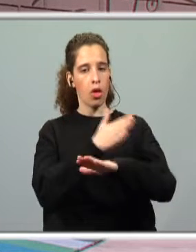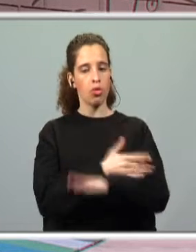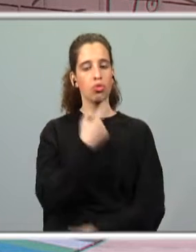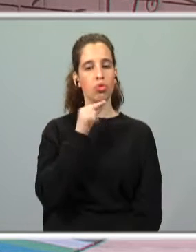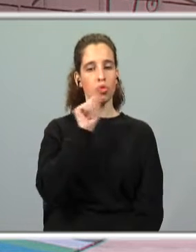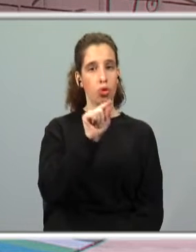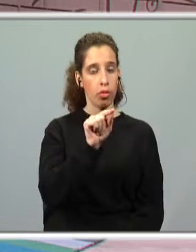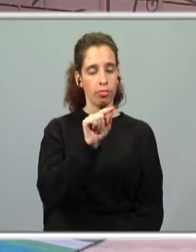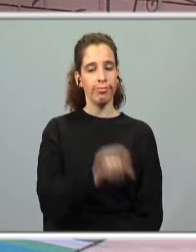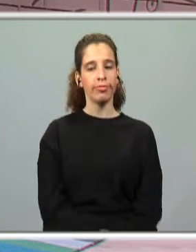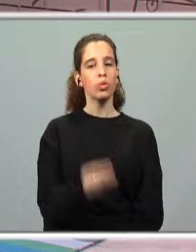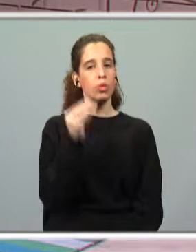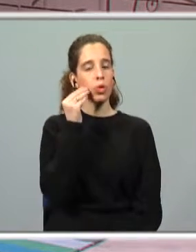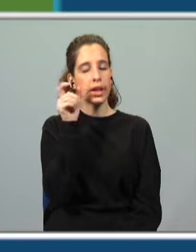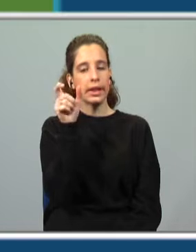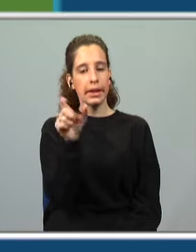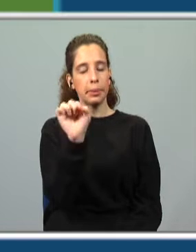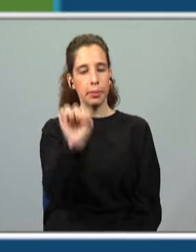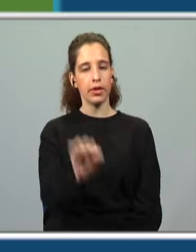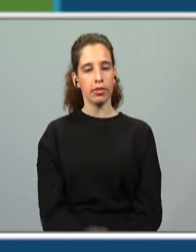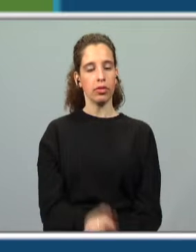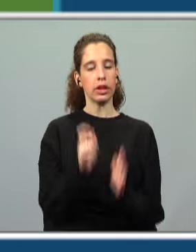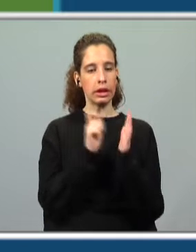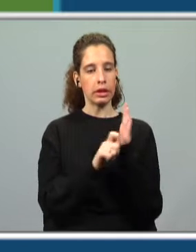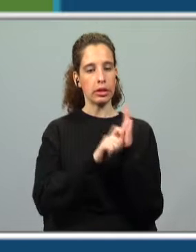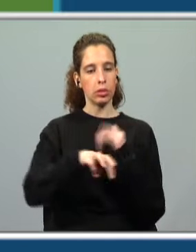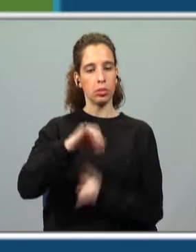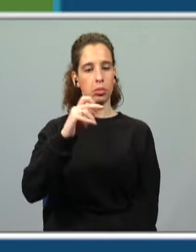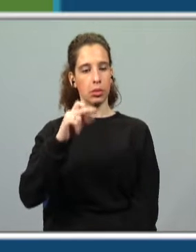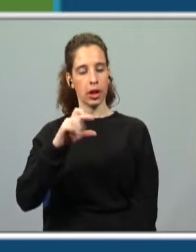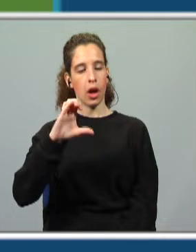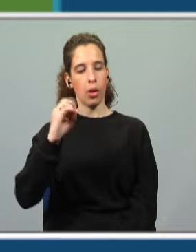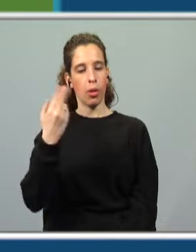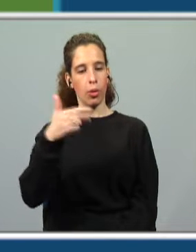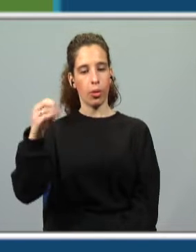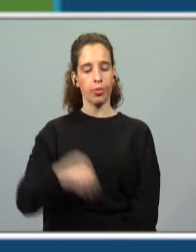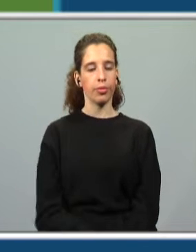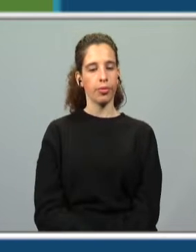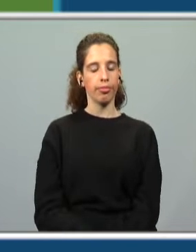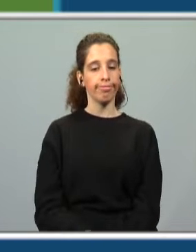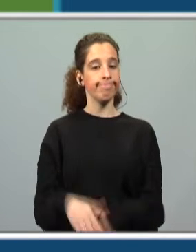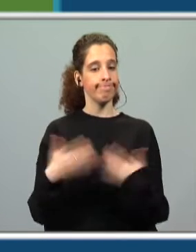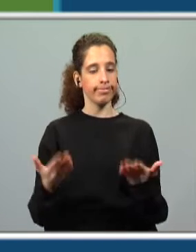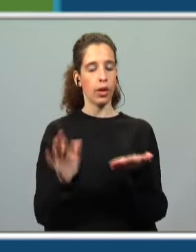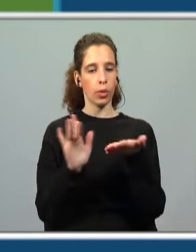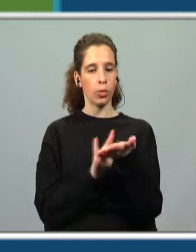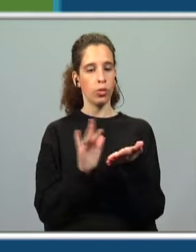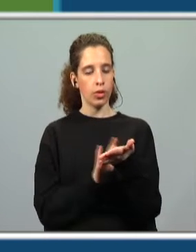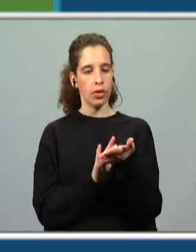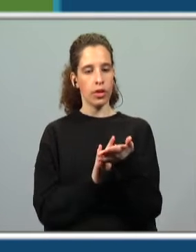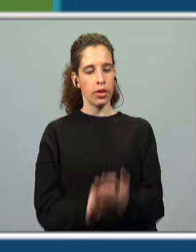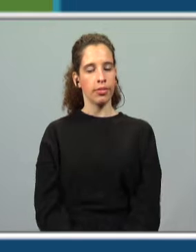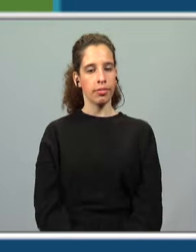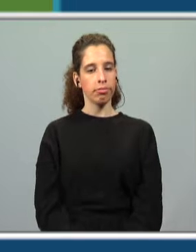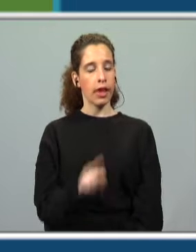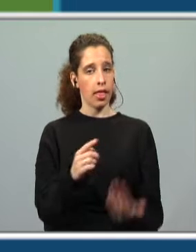se chama O Beijo da Palavrinha e que foi escrito por Mia Couto. Ora, este livro, e está lá muito bem